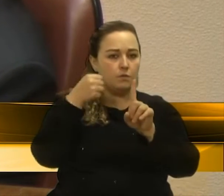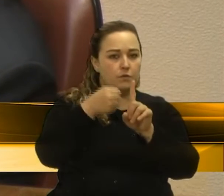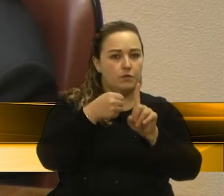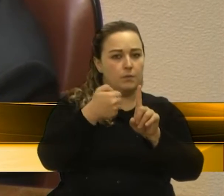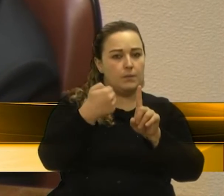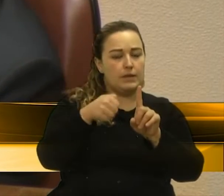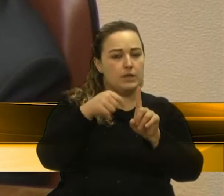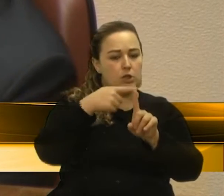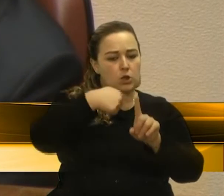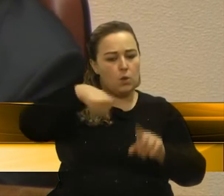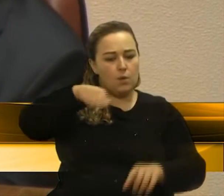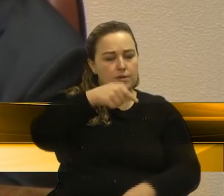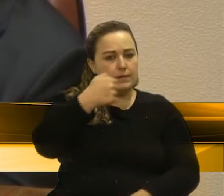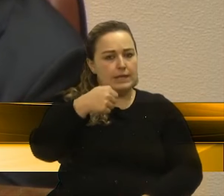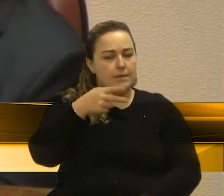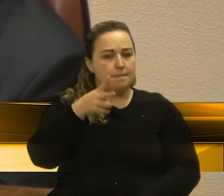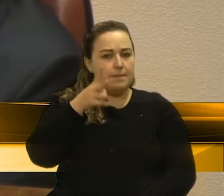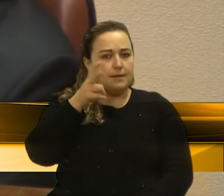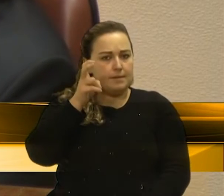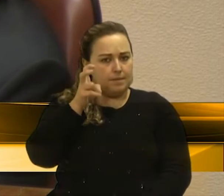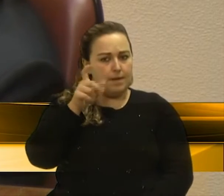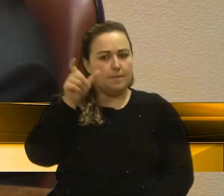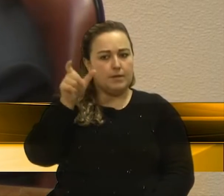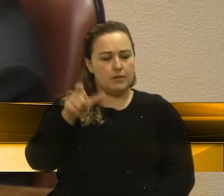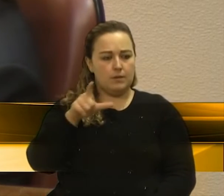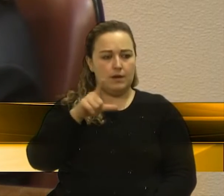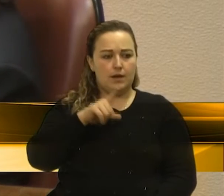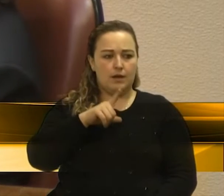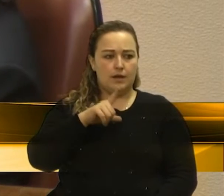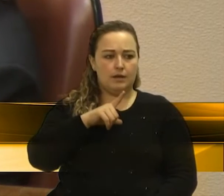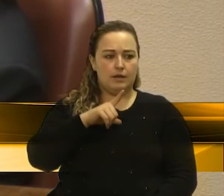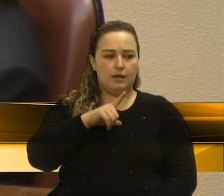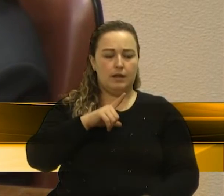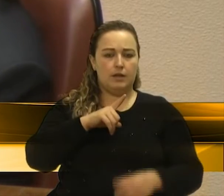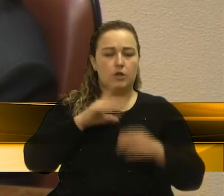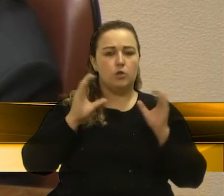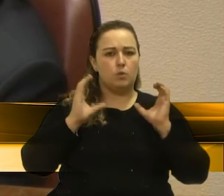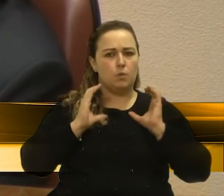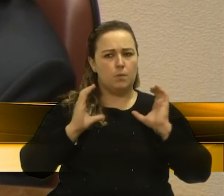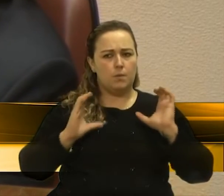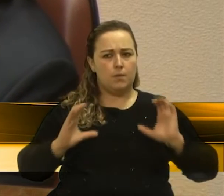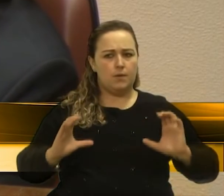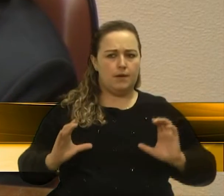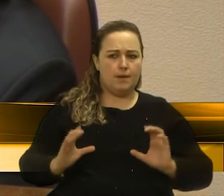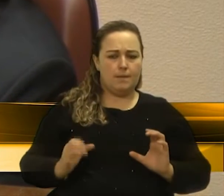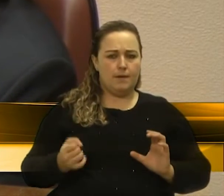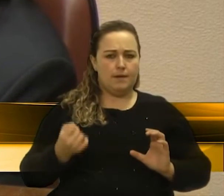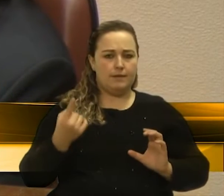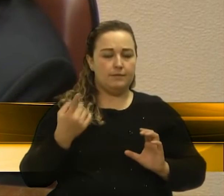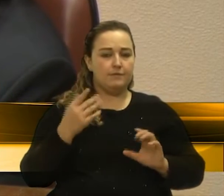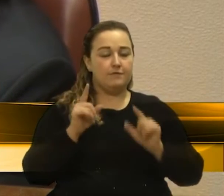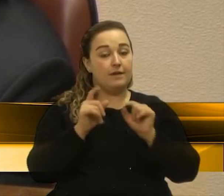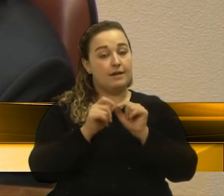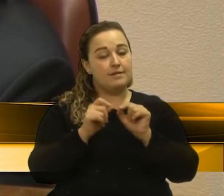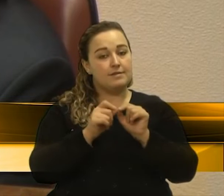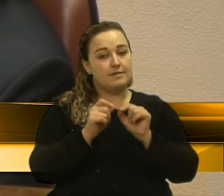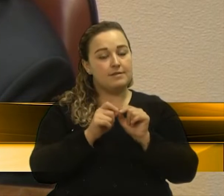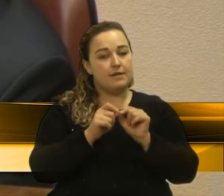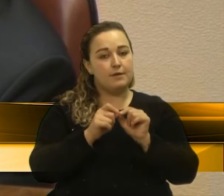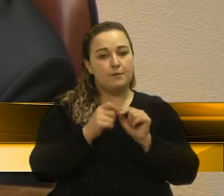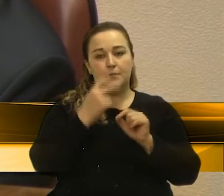perceber que a pessoa está tendo um comportamento inconveniente e, assim, adotarmos as providências,